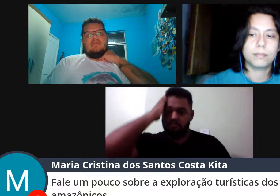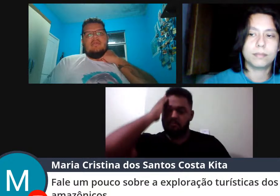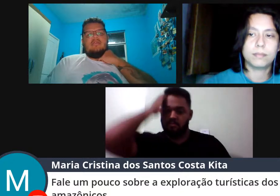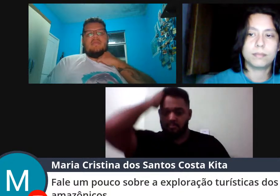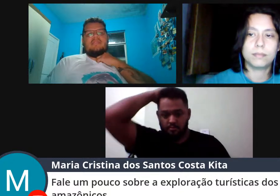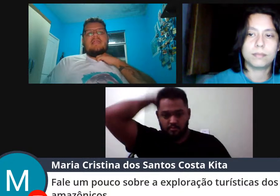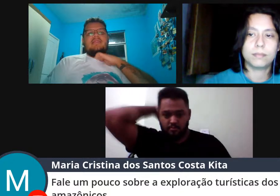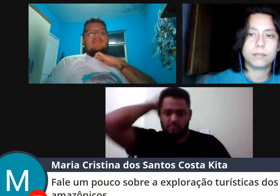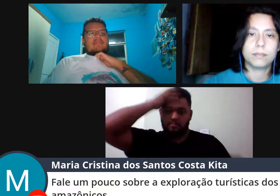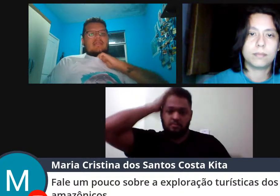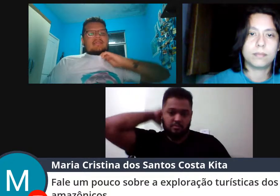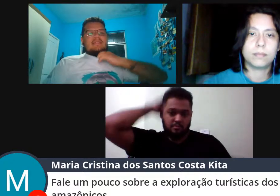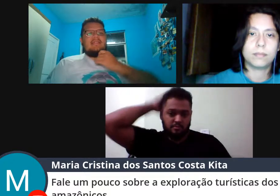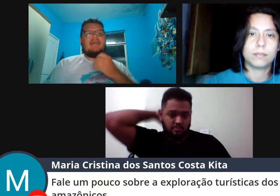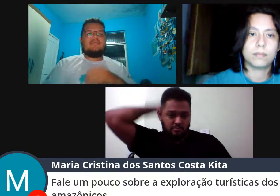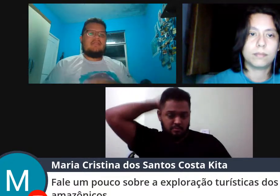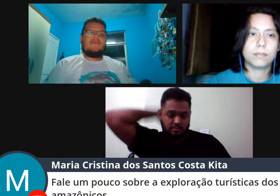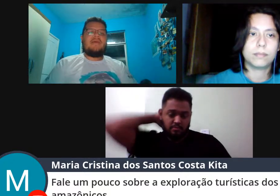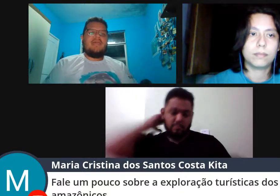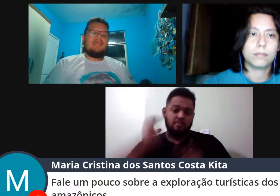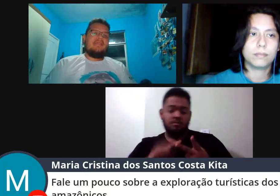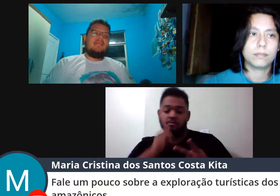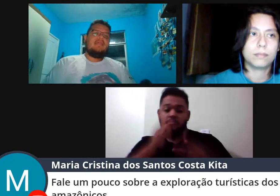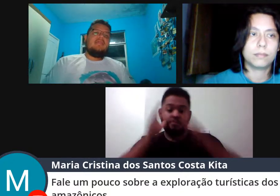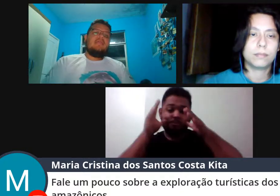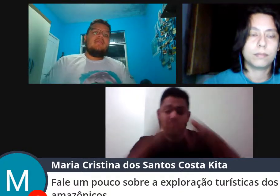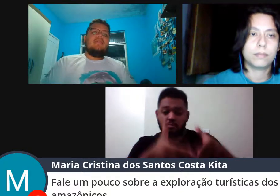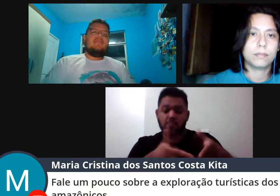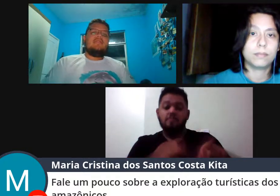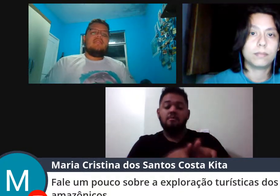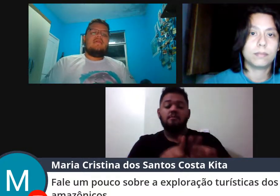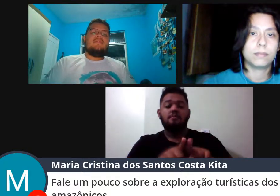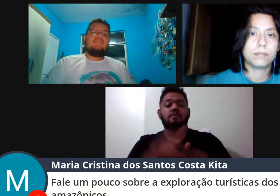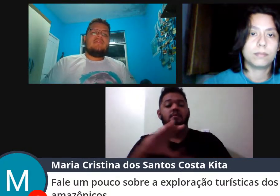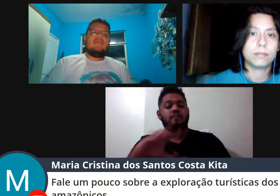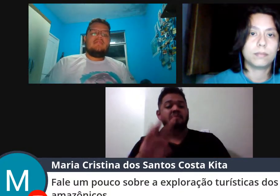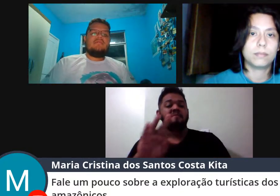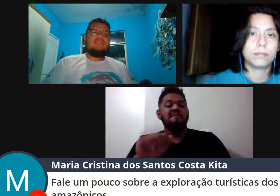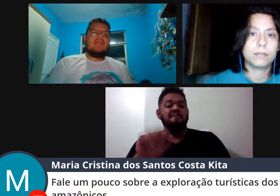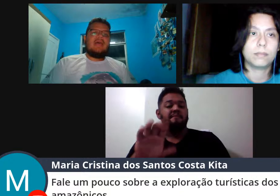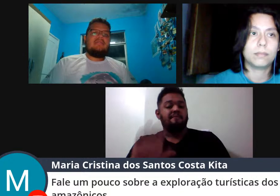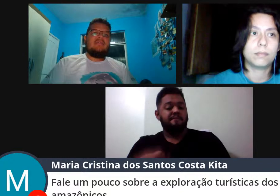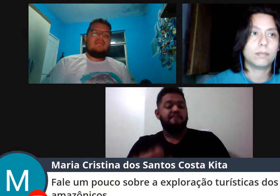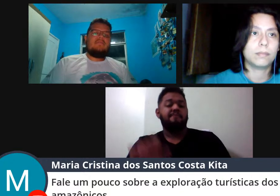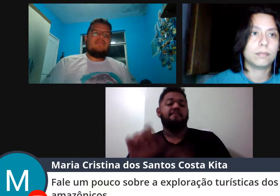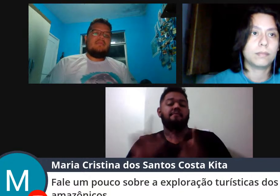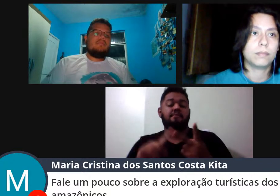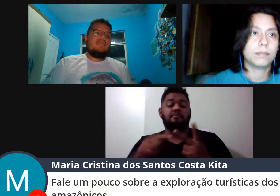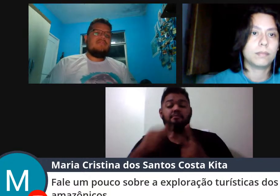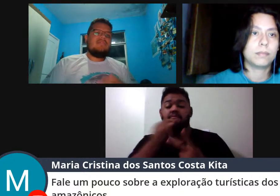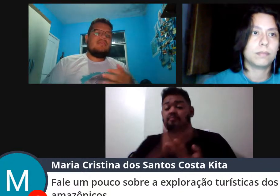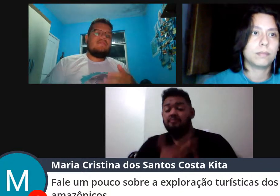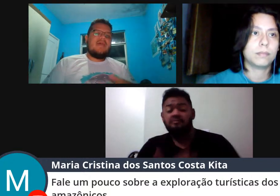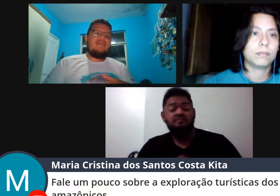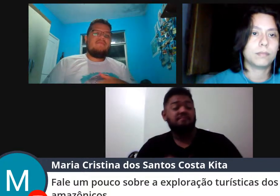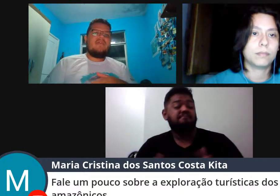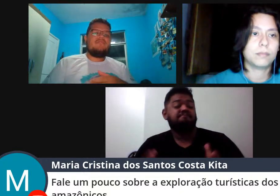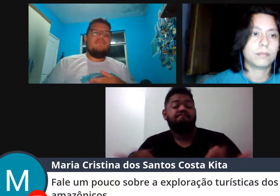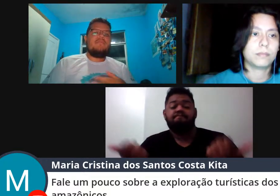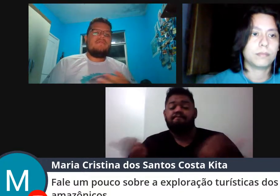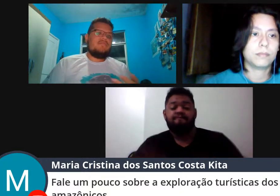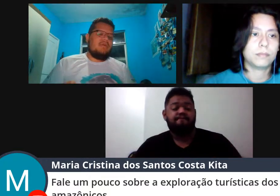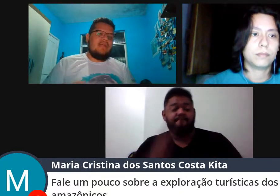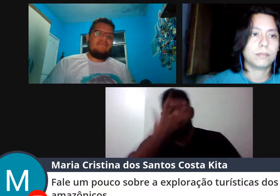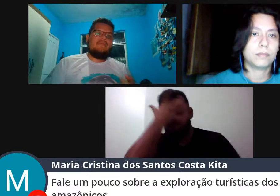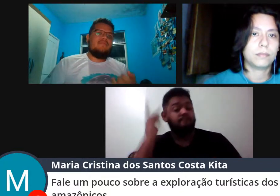diz especialista em cetáceo e não é e está fazendo ali atrocidade, né, tem gente que vai